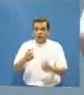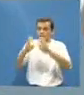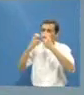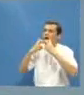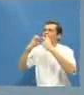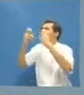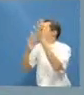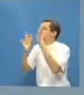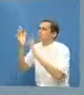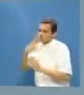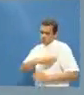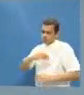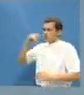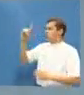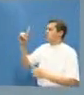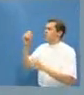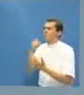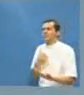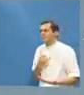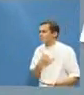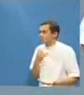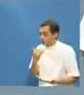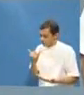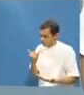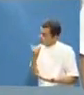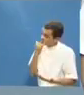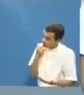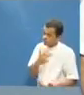piedade de mim, uma oração linda, uma oração profunda